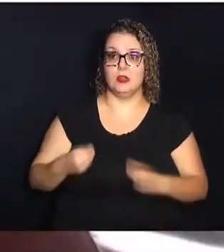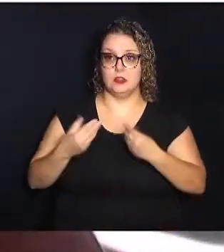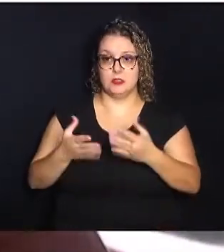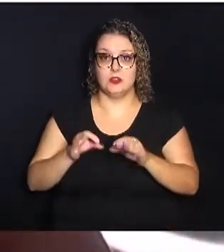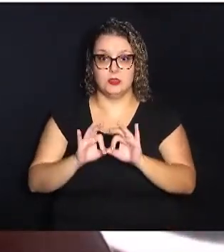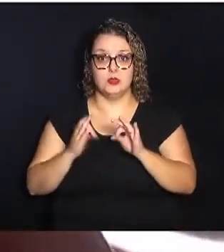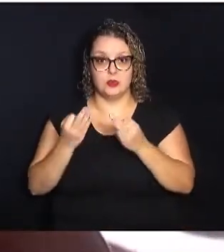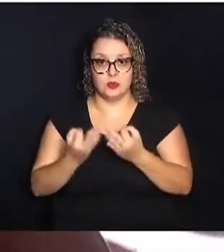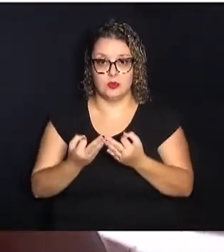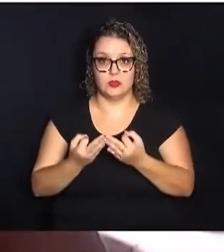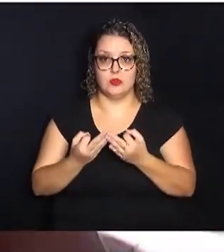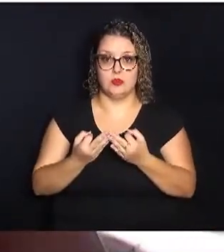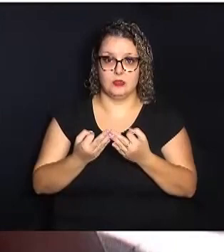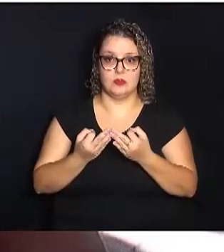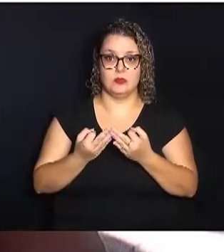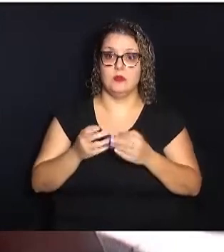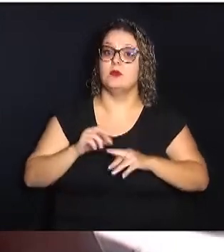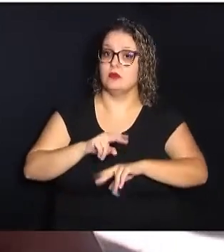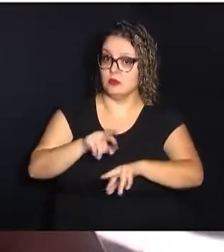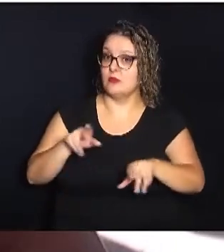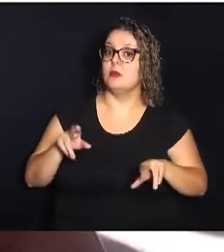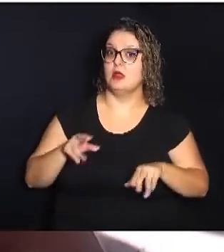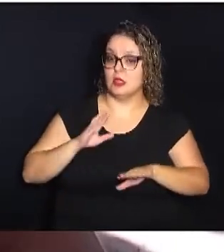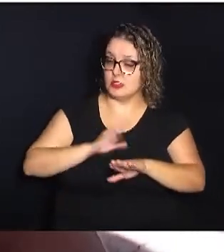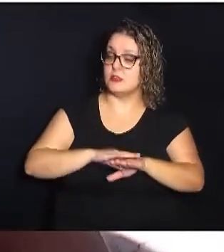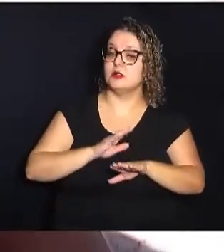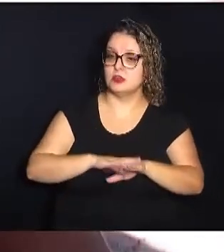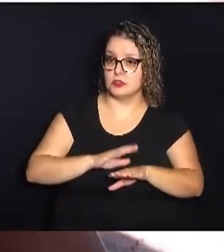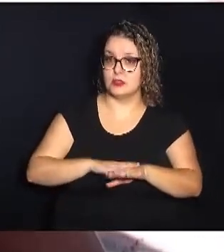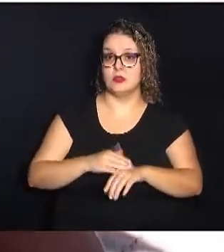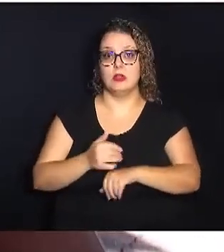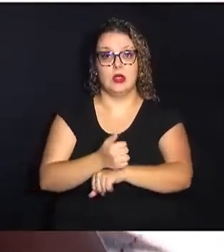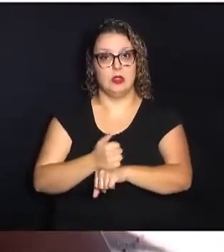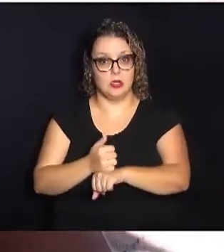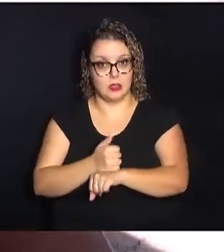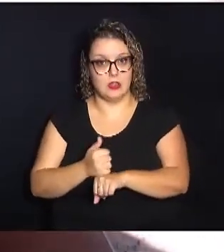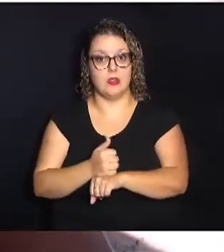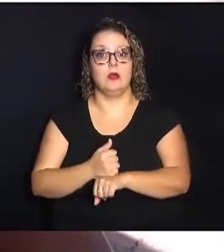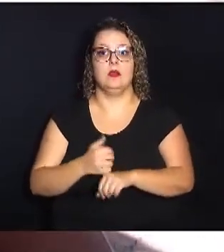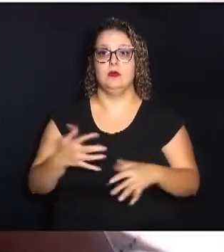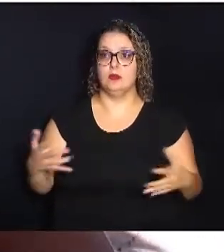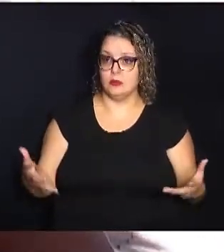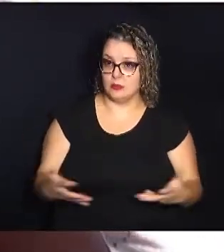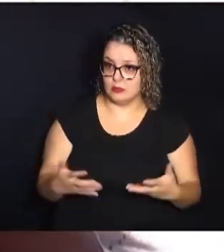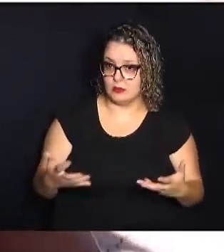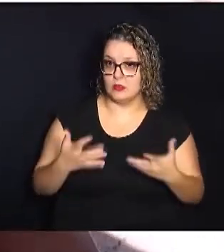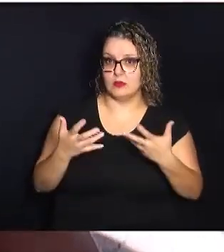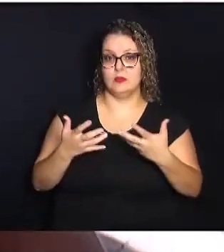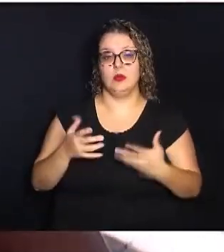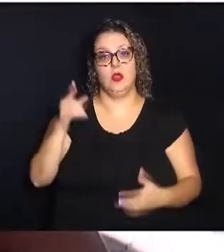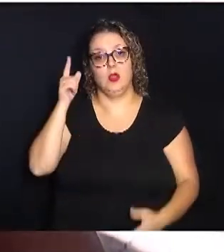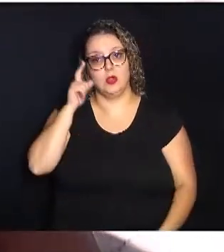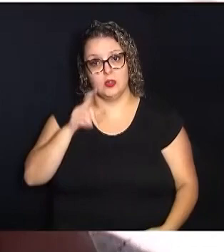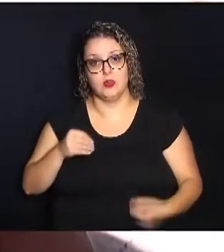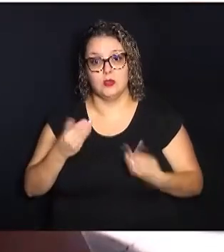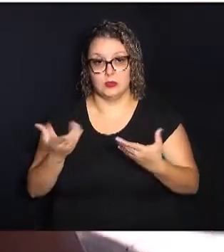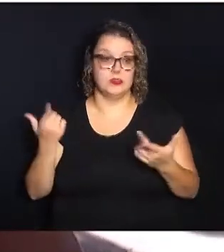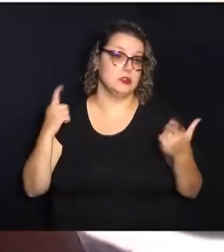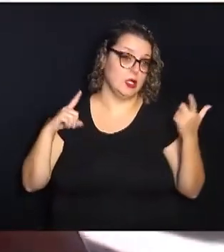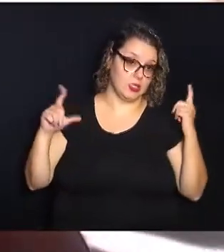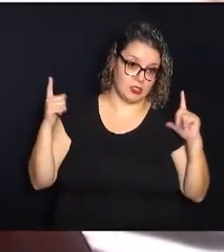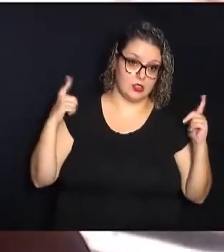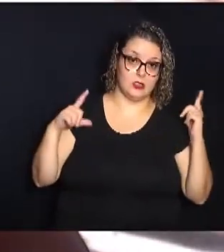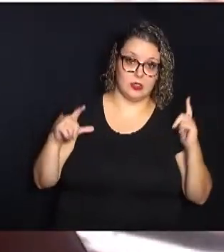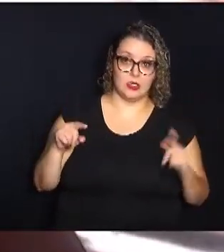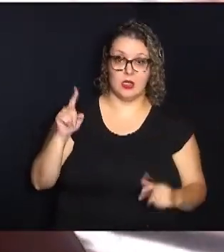famílias muitas atividades, né? Os profissionais aqui são bem engajados, né? Conseguem oferecer lazer, que eu acho